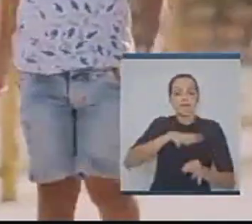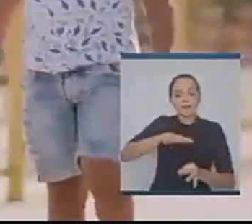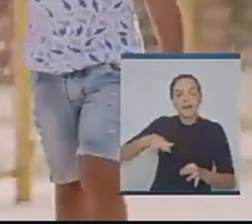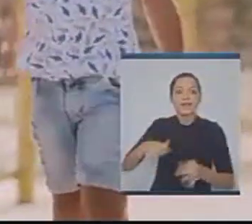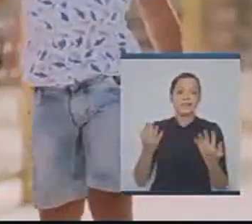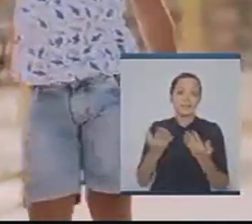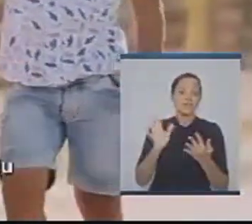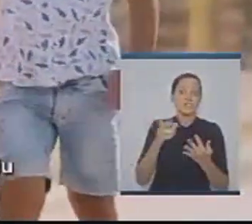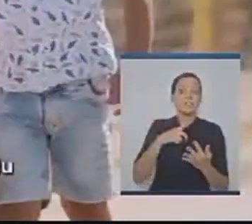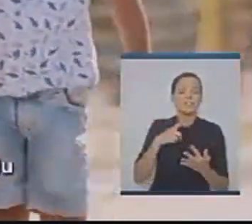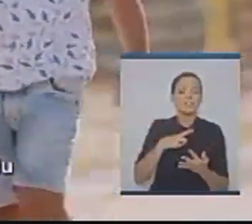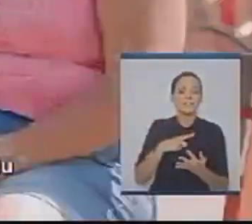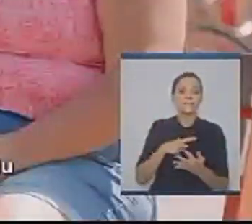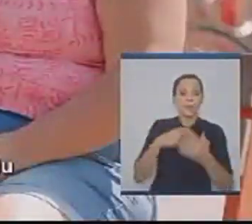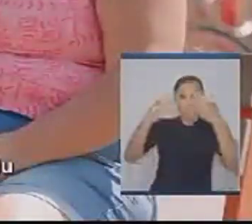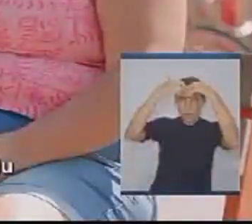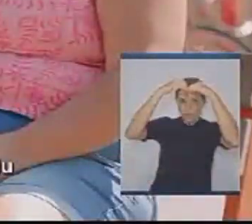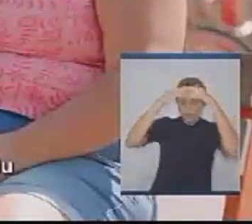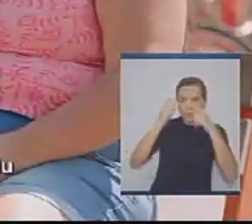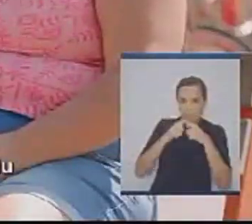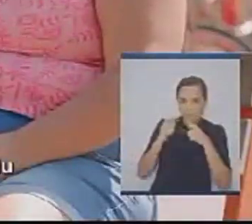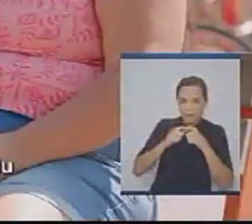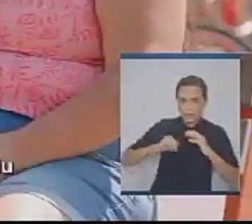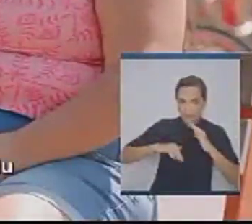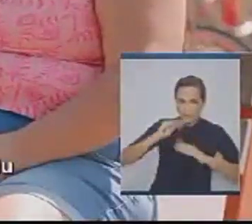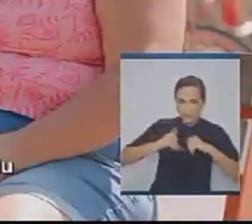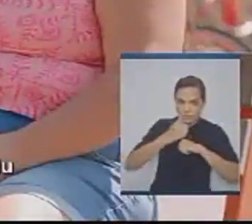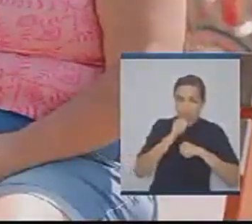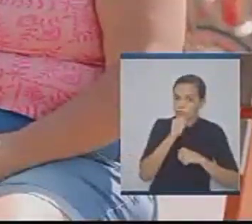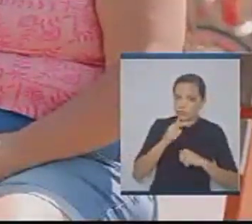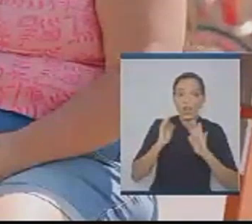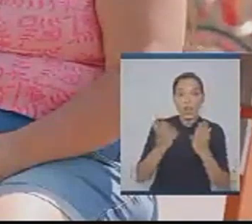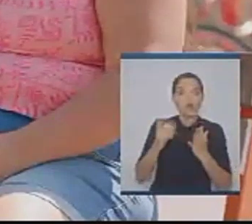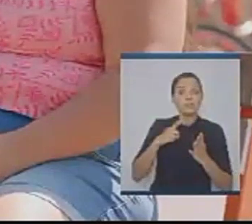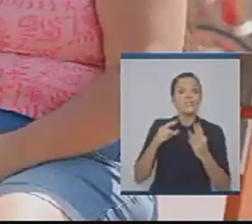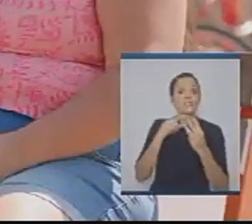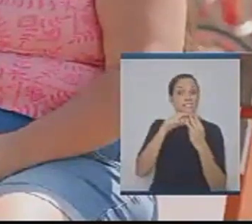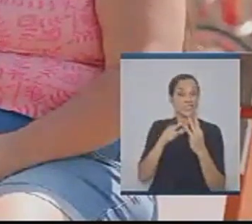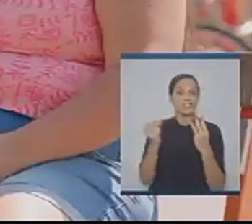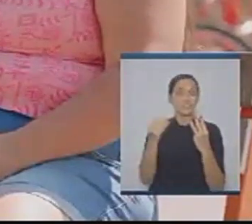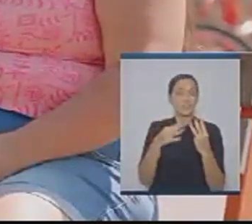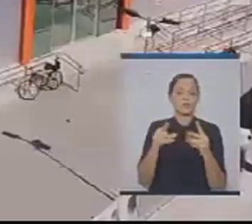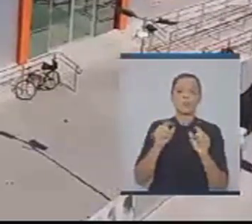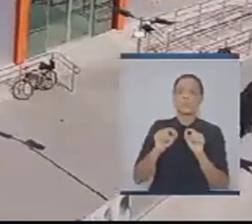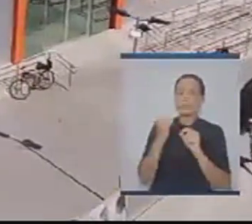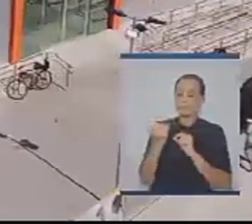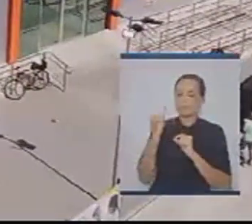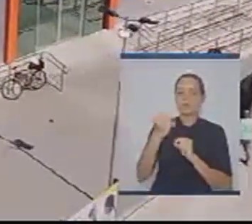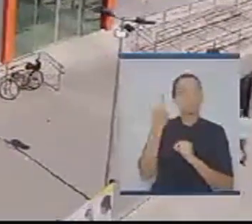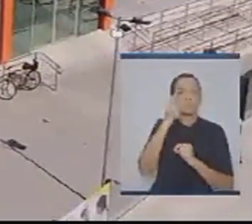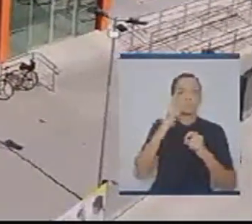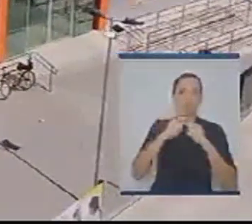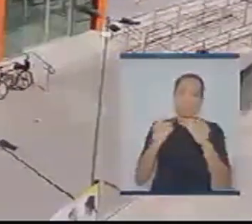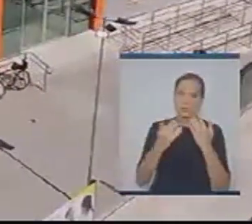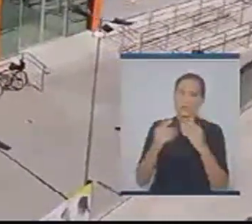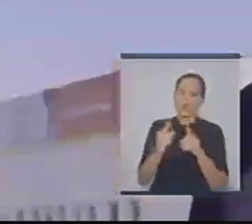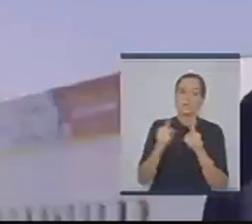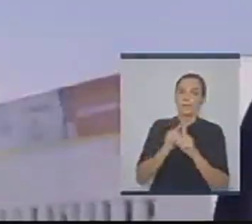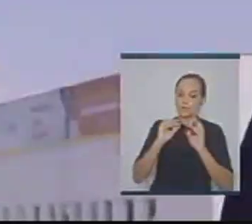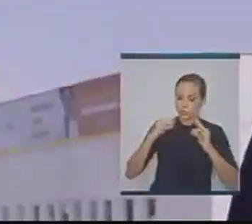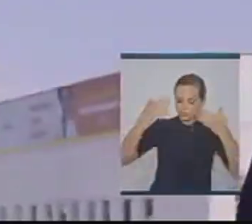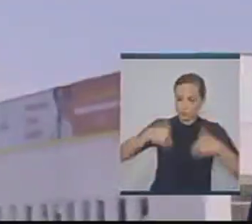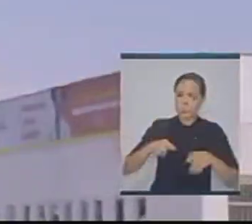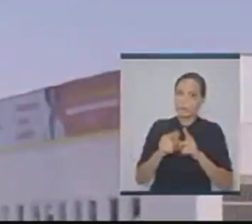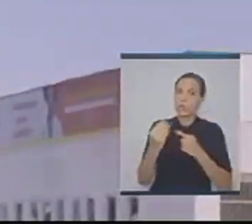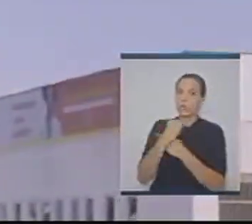três na clínica nova. O é mais importante é conseguir o psicólogo e terapia integrativa para cuidar da gente também, não só das crianças. Nós temos 140